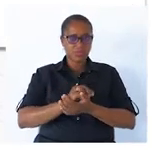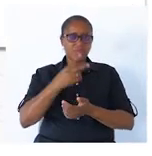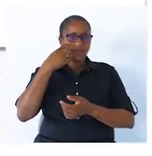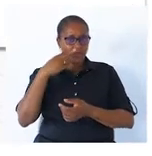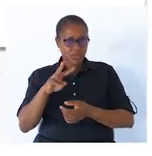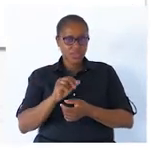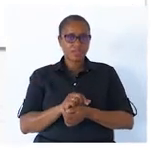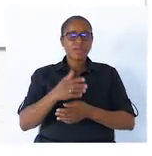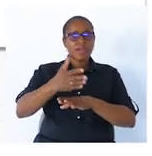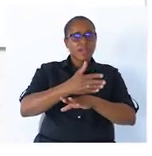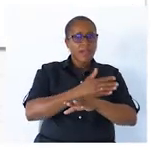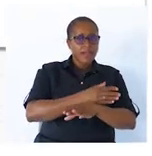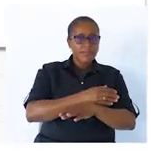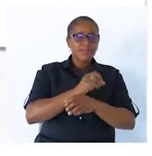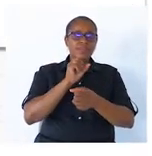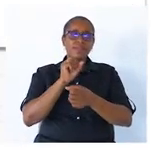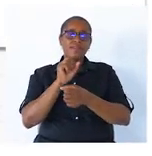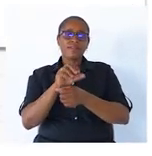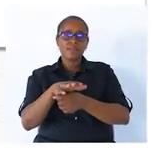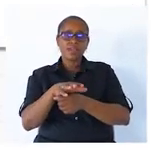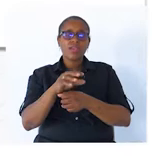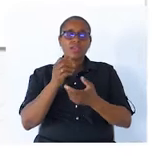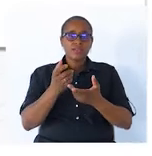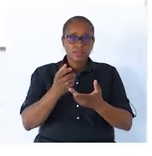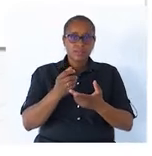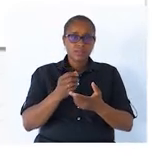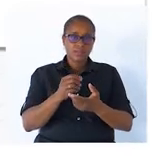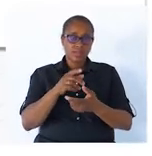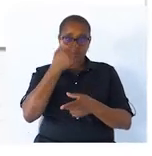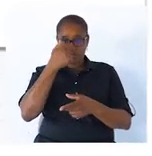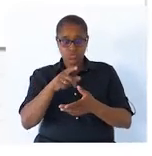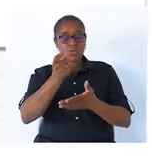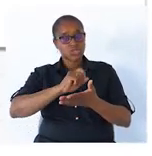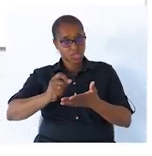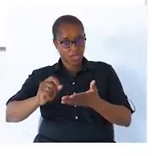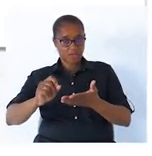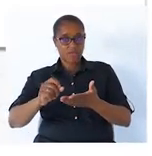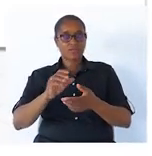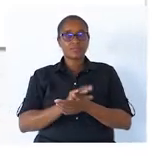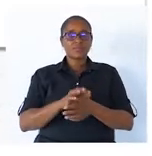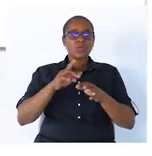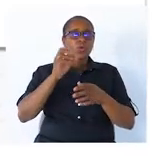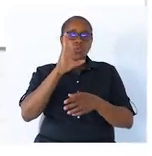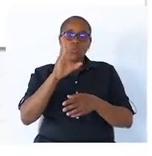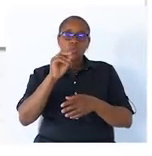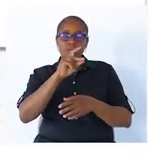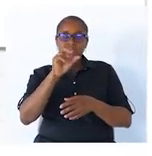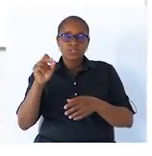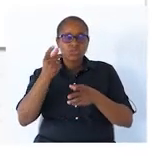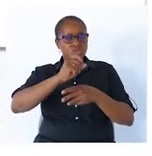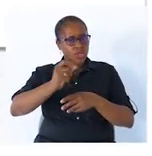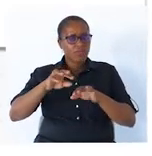Vejamos. Antes de enviar um e-mail, a pessoa escreve o e-mail. O João escreveu um e-mail.